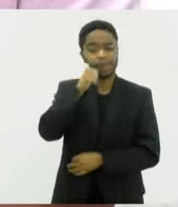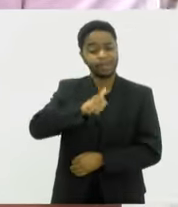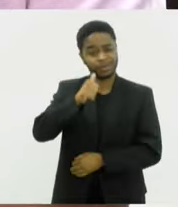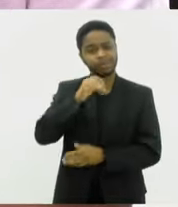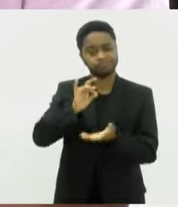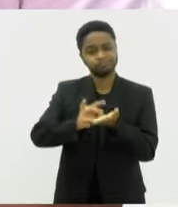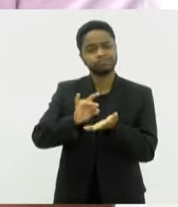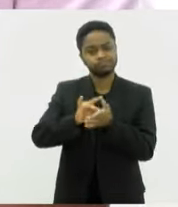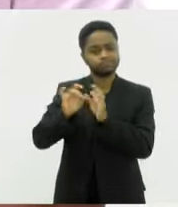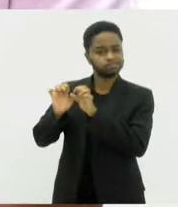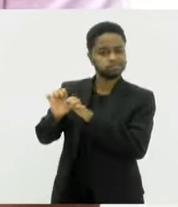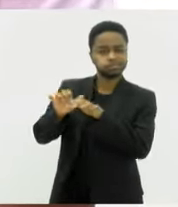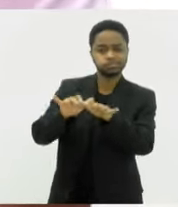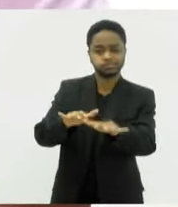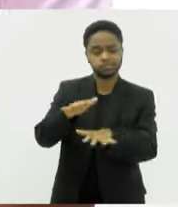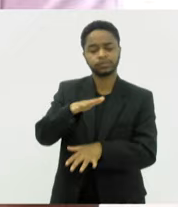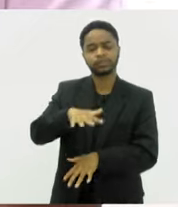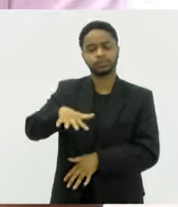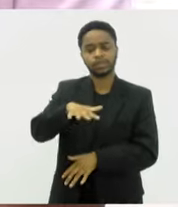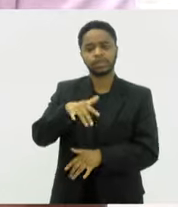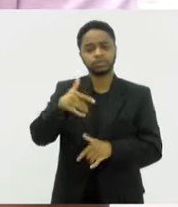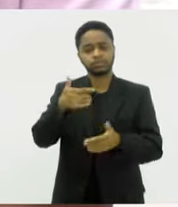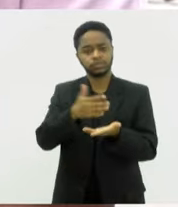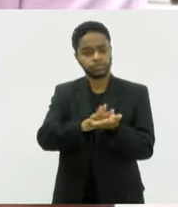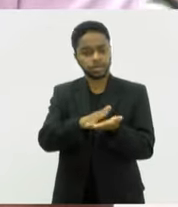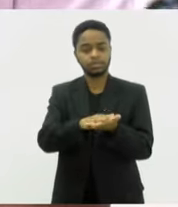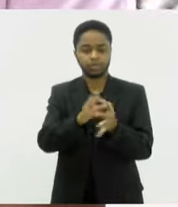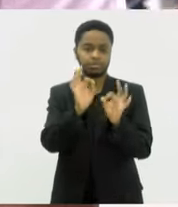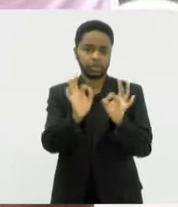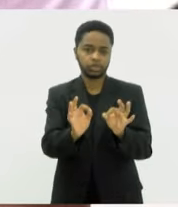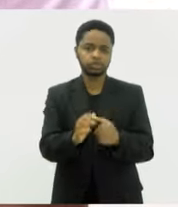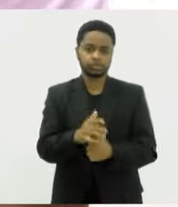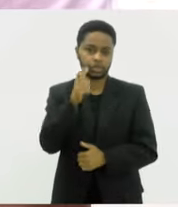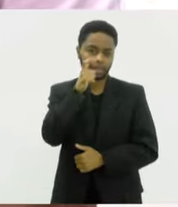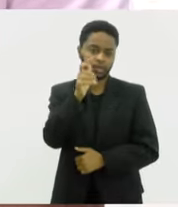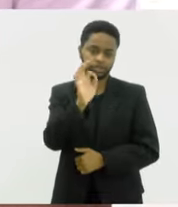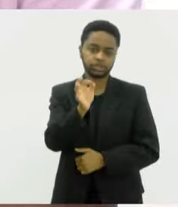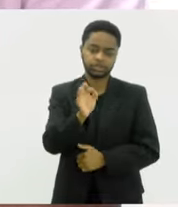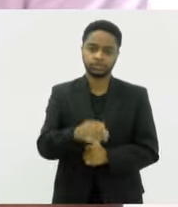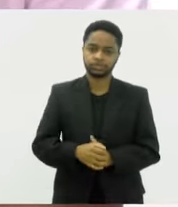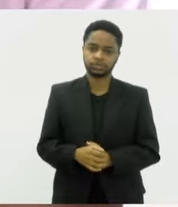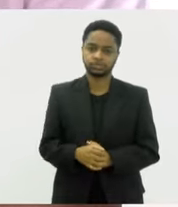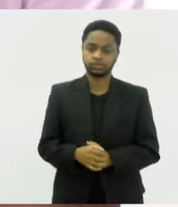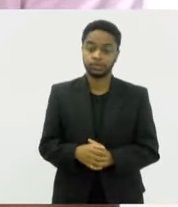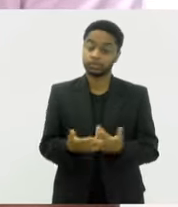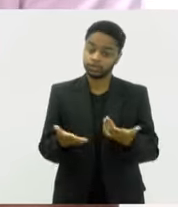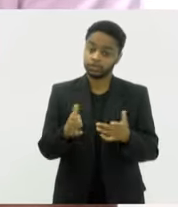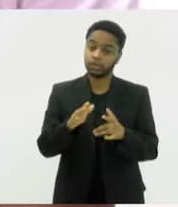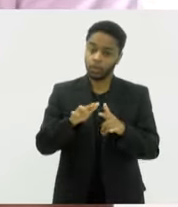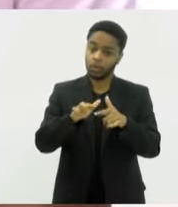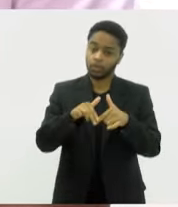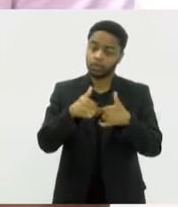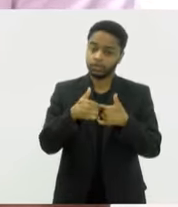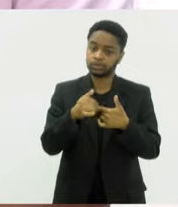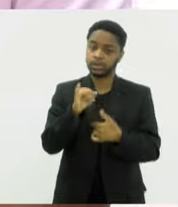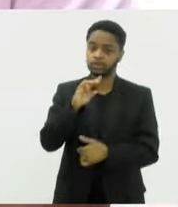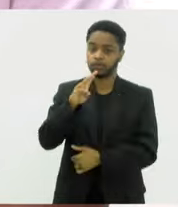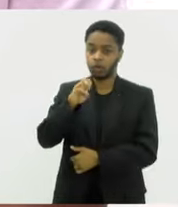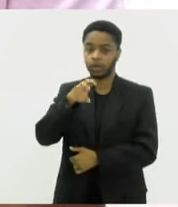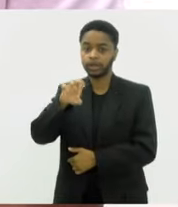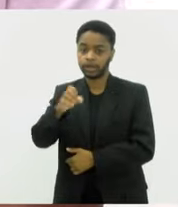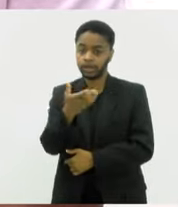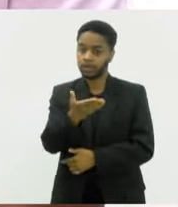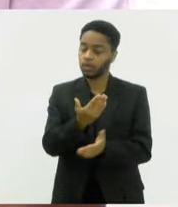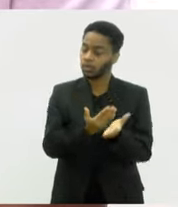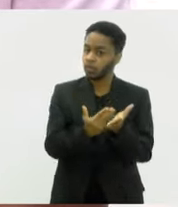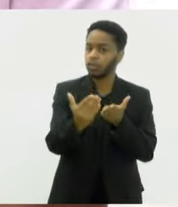estão tendo espaço nas escolas de samba. É interessantíssimo isso. Através da Dona Ivone, que abriu essas portas, né?